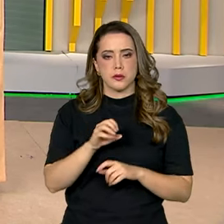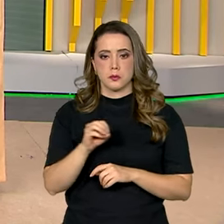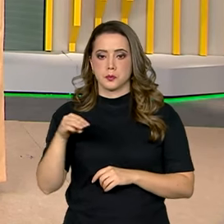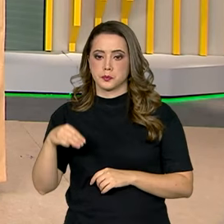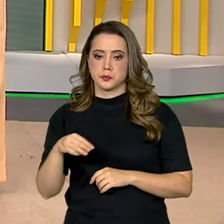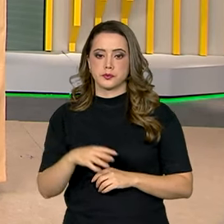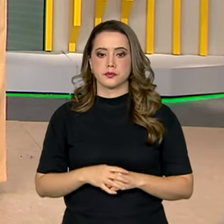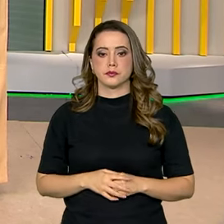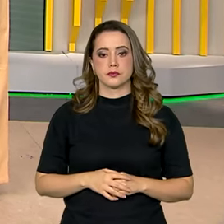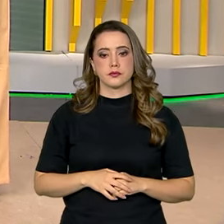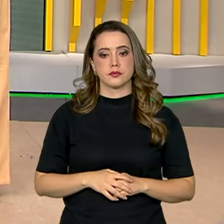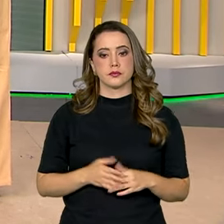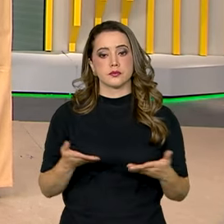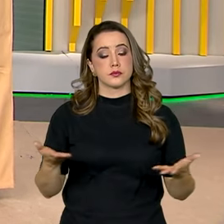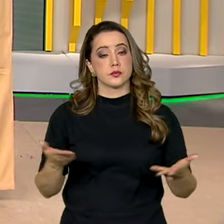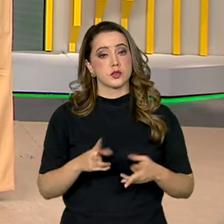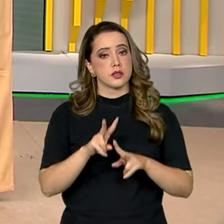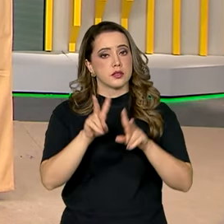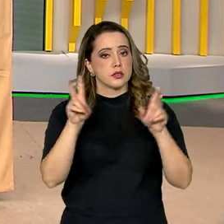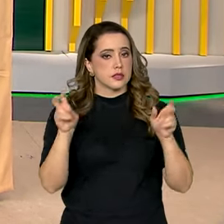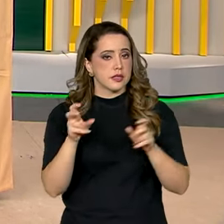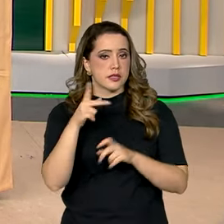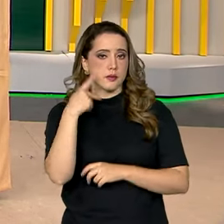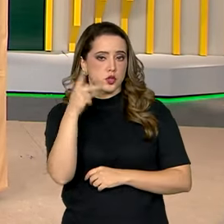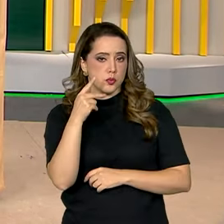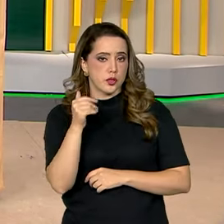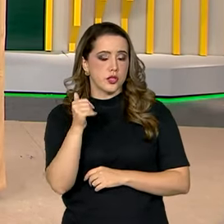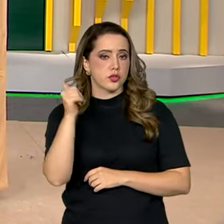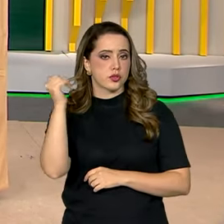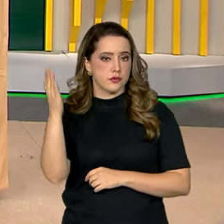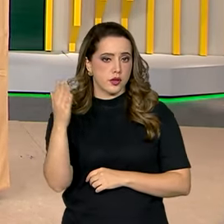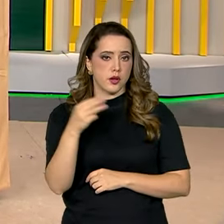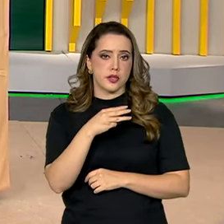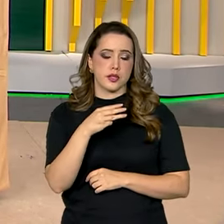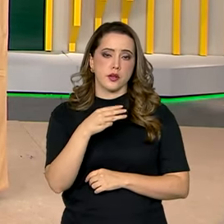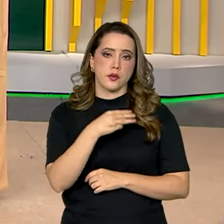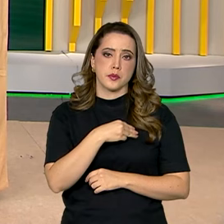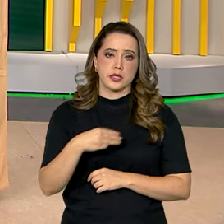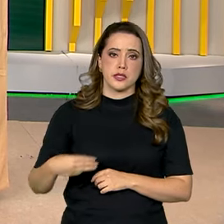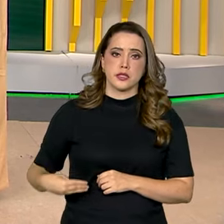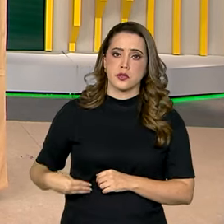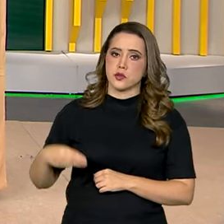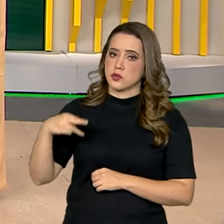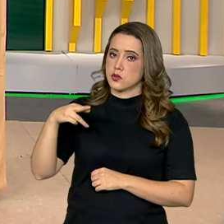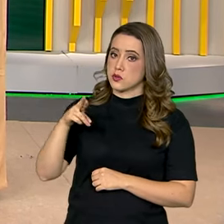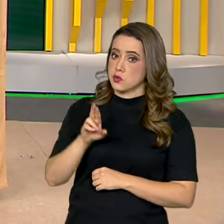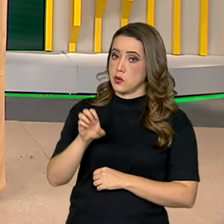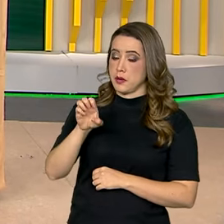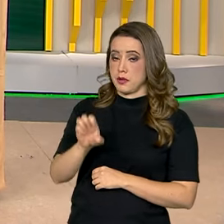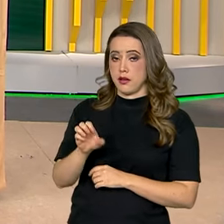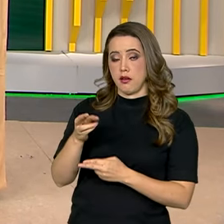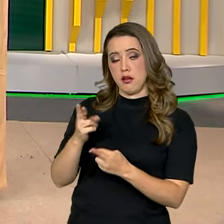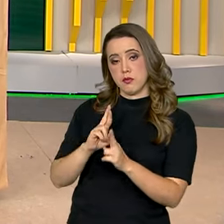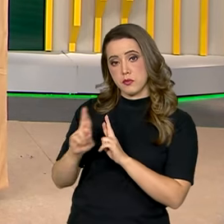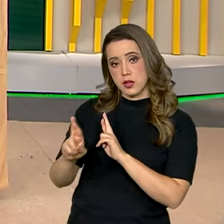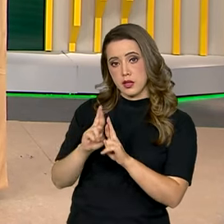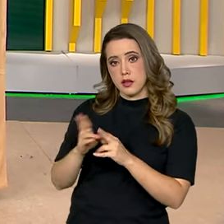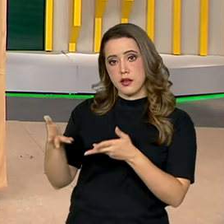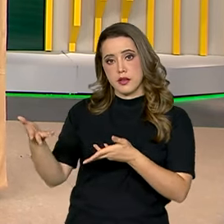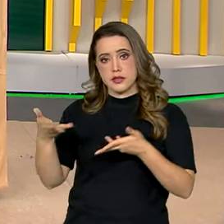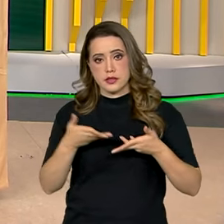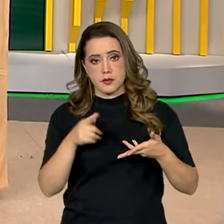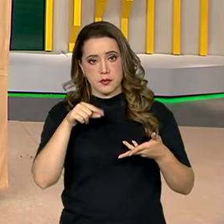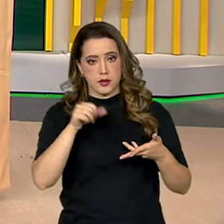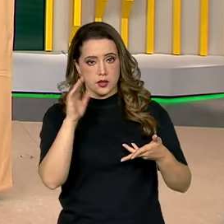E ainda nessa área de política externa, o ministro das Relações Exteriores recebeu, aqui em Brasília, a futura